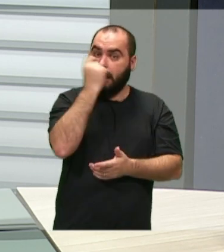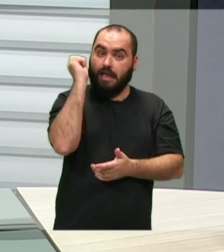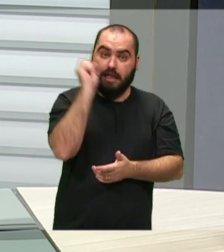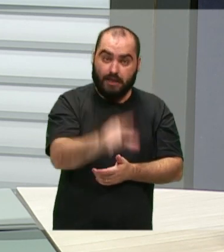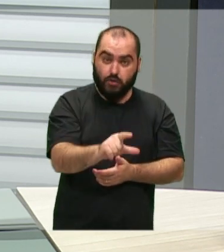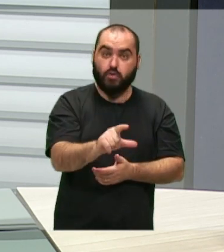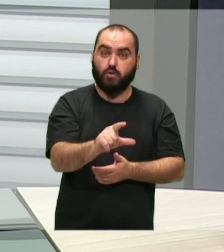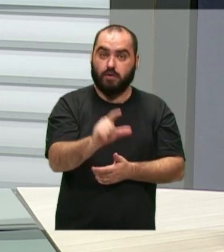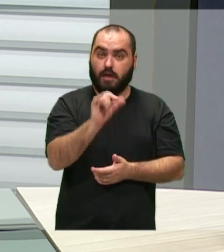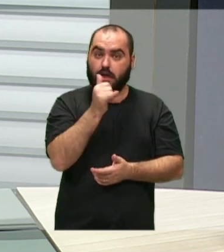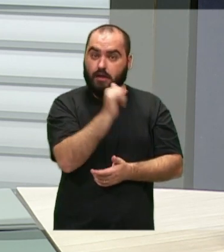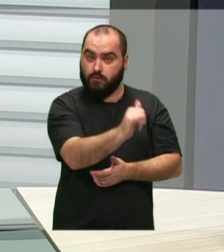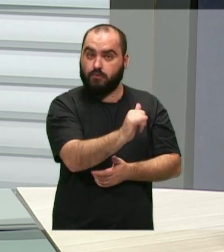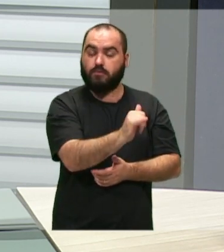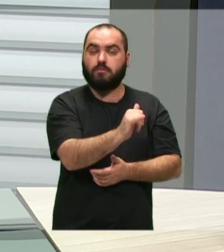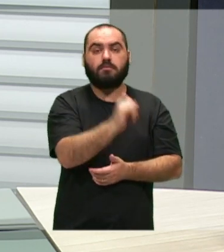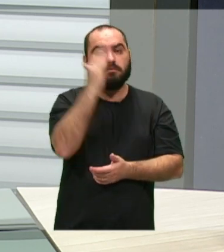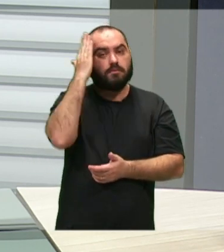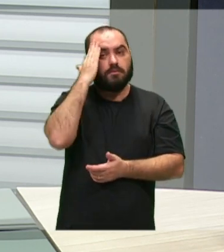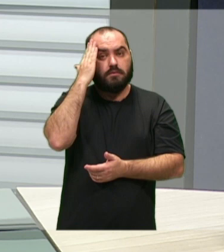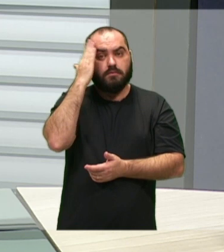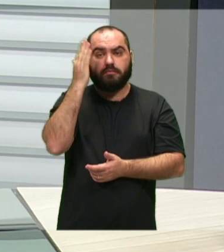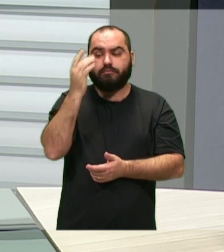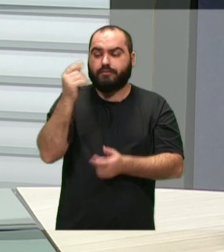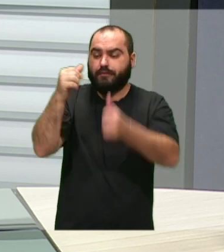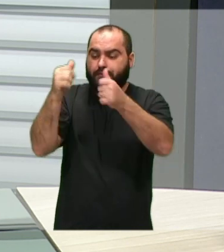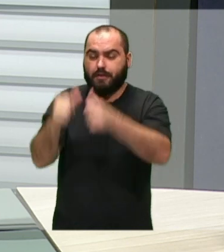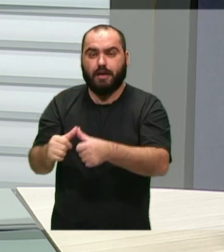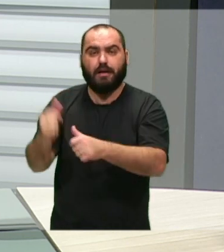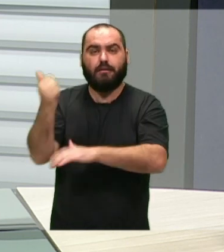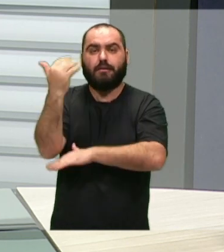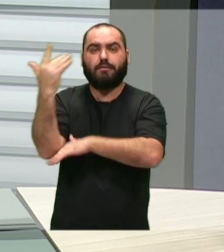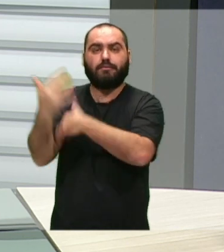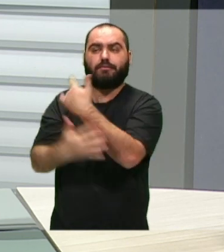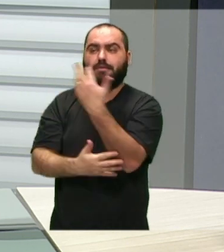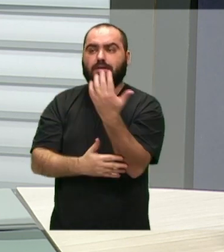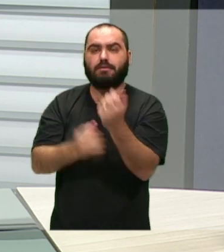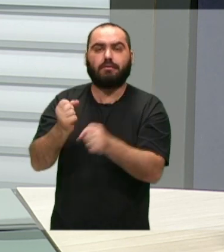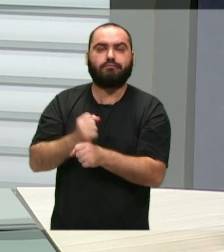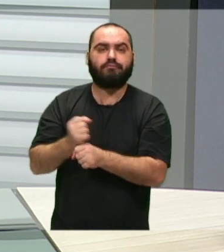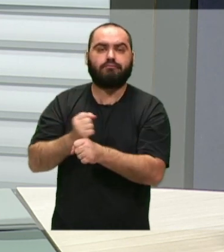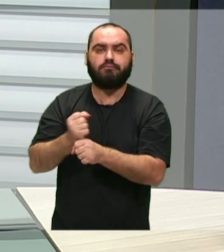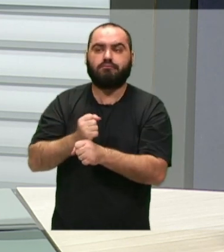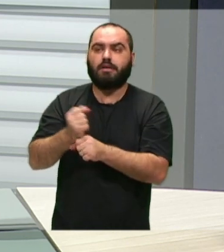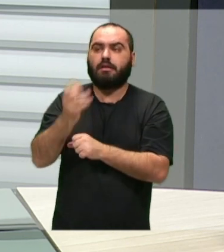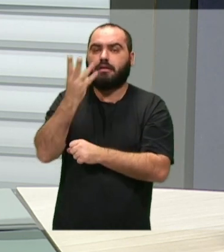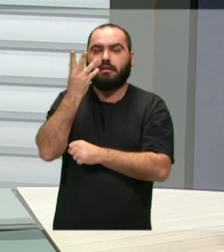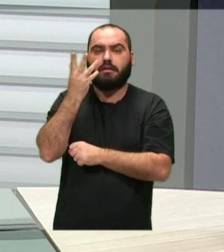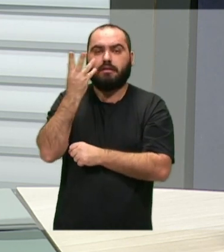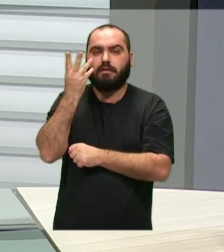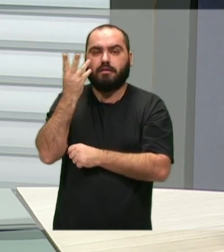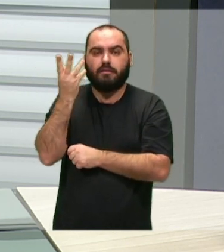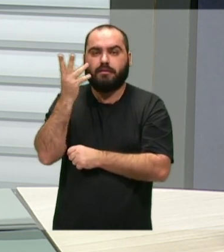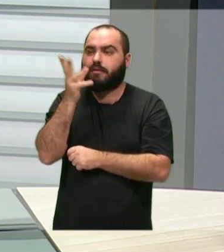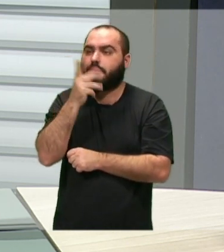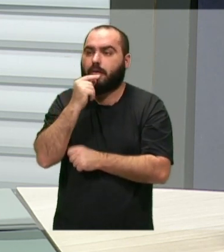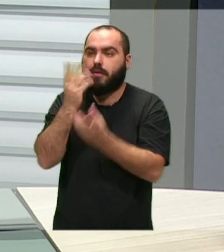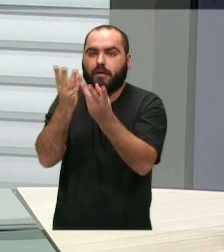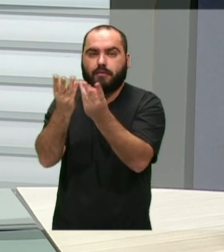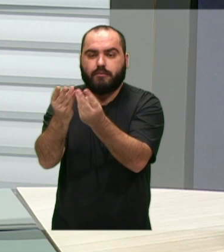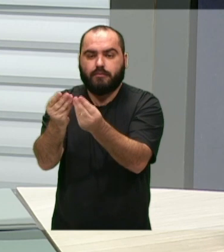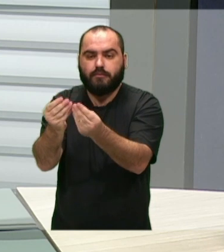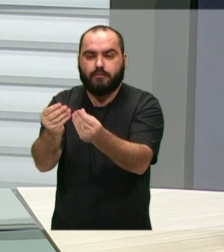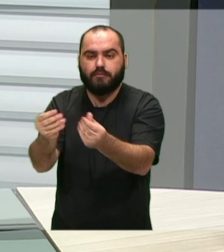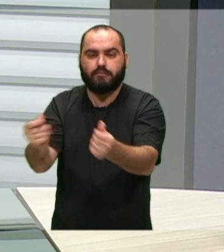eventualmente, poderia ter um descarte irregular, que iam ficar na natureza por muitos e muitos anos, demorar a decompor, trazendo poluição ao lençol